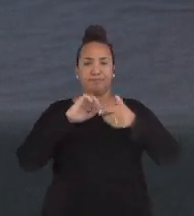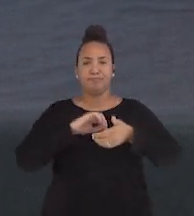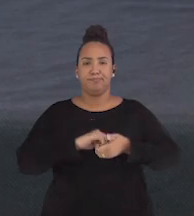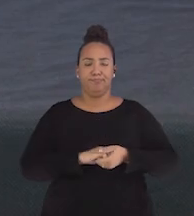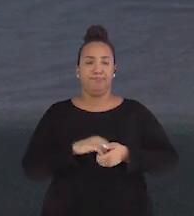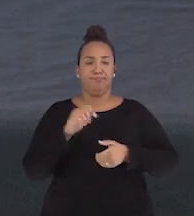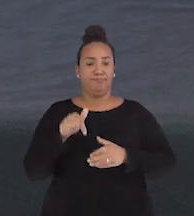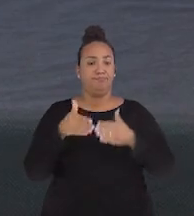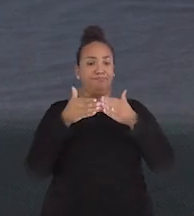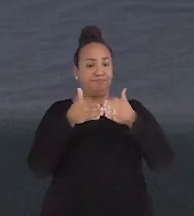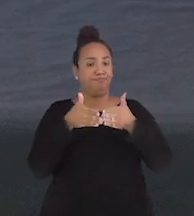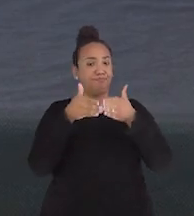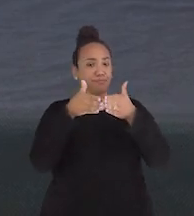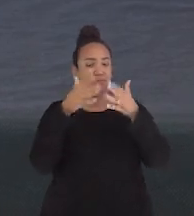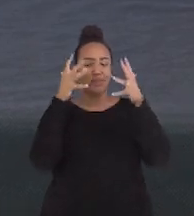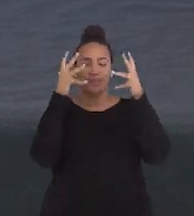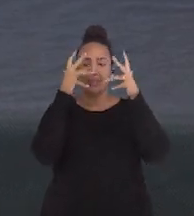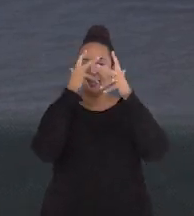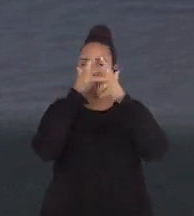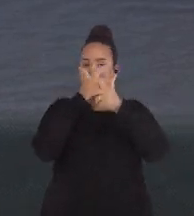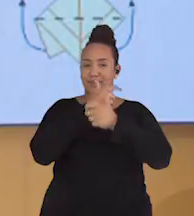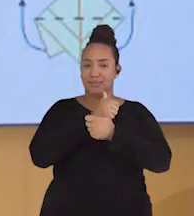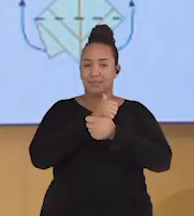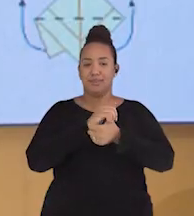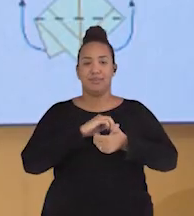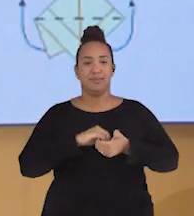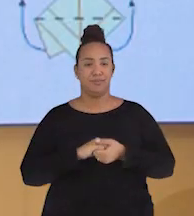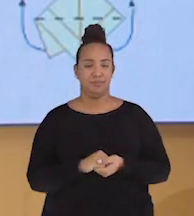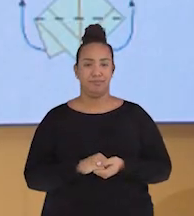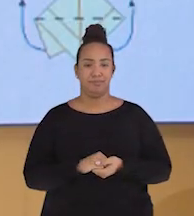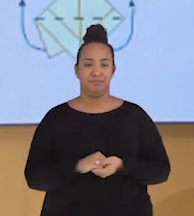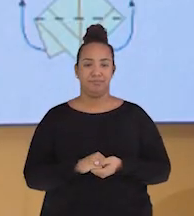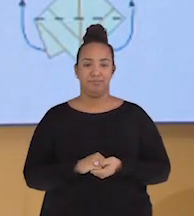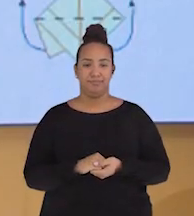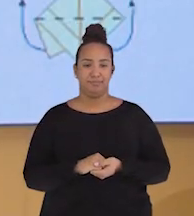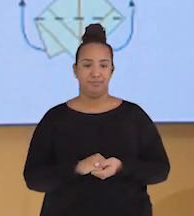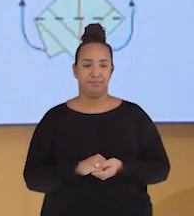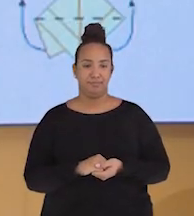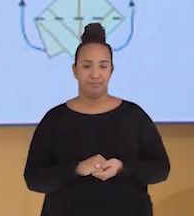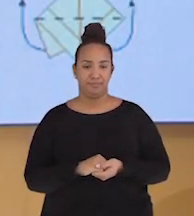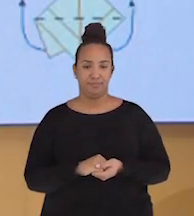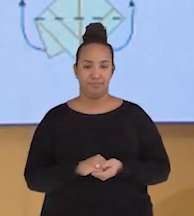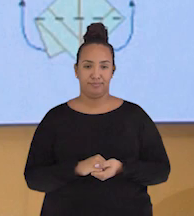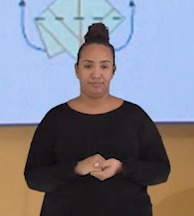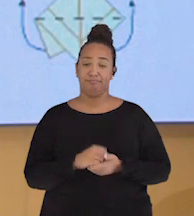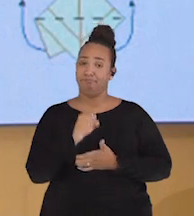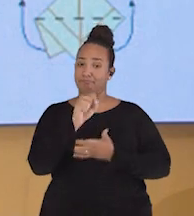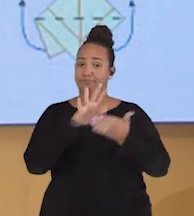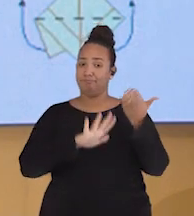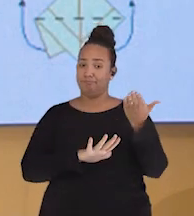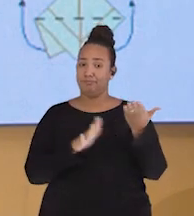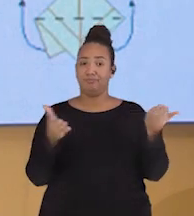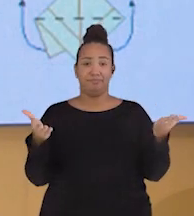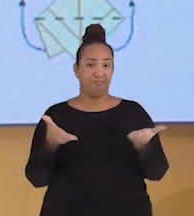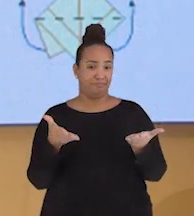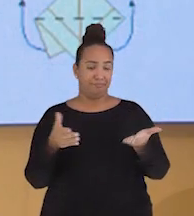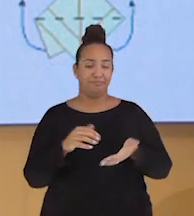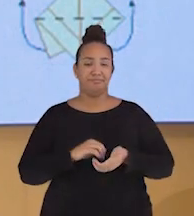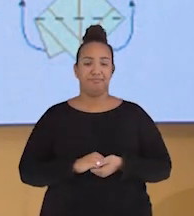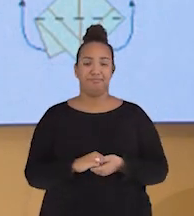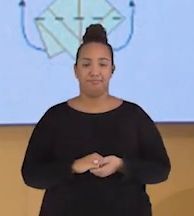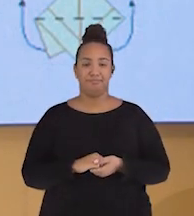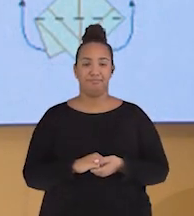deixar o seu barquinho tão lindo Quanto a obra do Ivan Cruz. E essa foi a nossa atividade prática, galerinha.